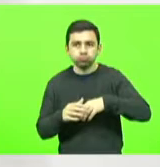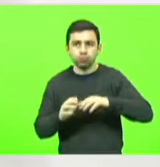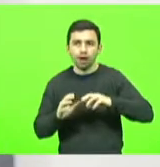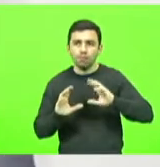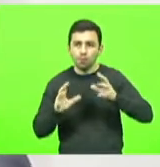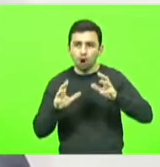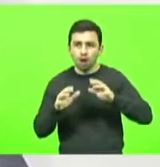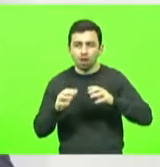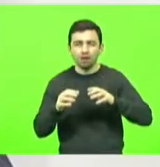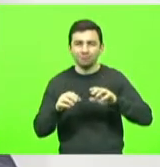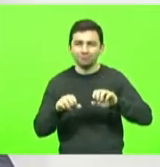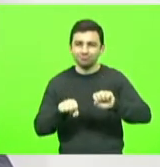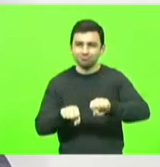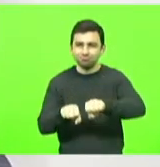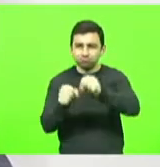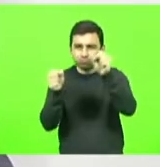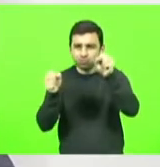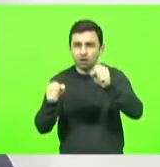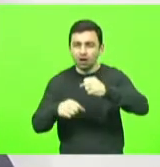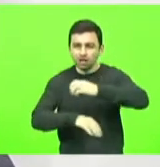Chama a atenção o desenho